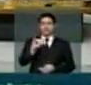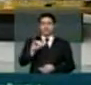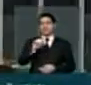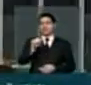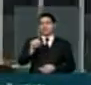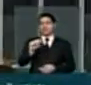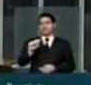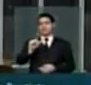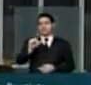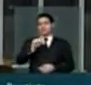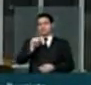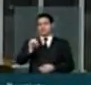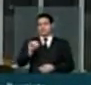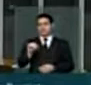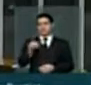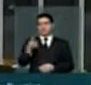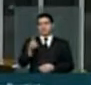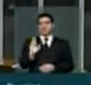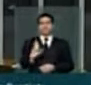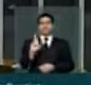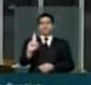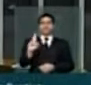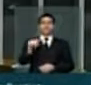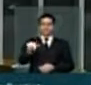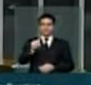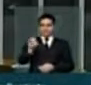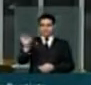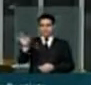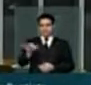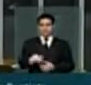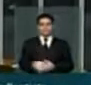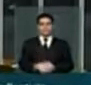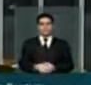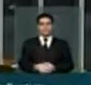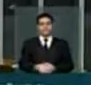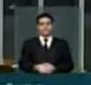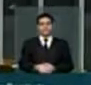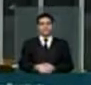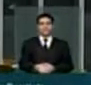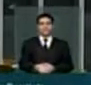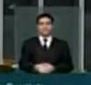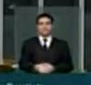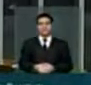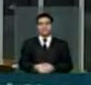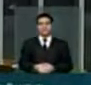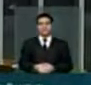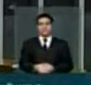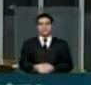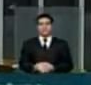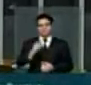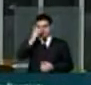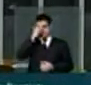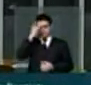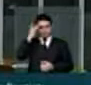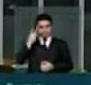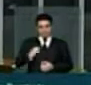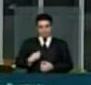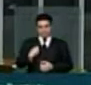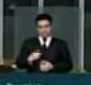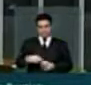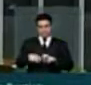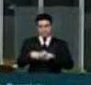representante do Distrito Federal, senhores componentes da mesa,